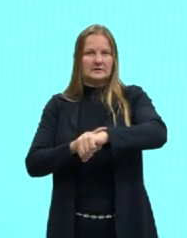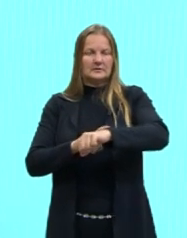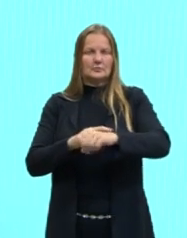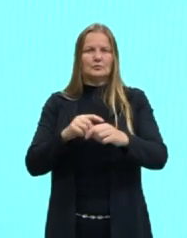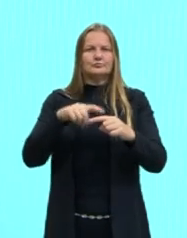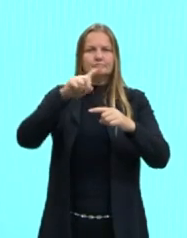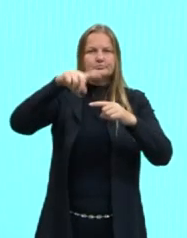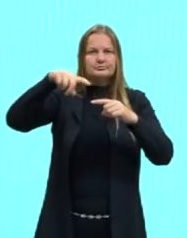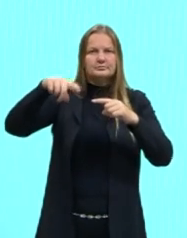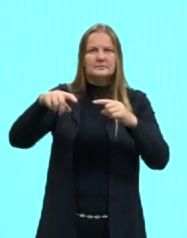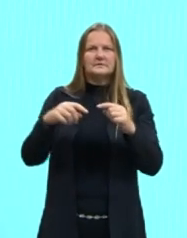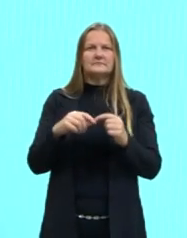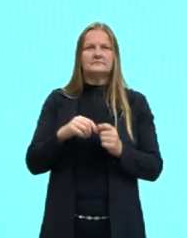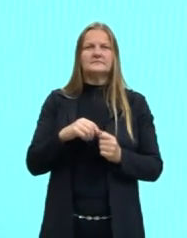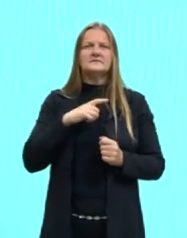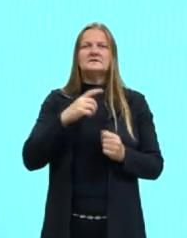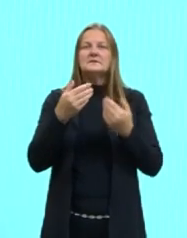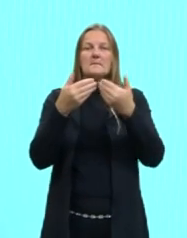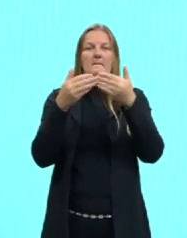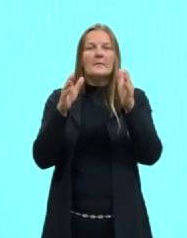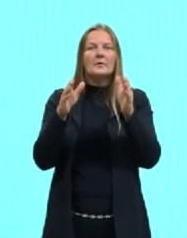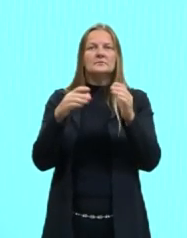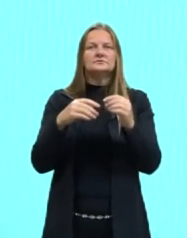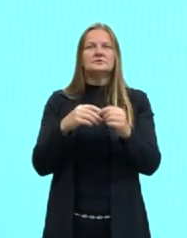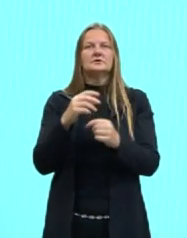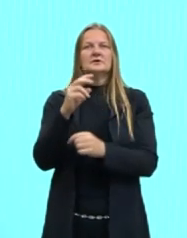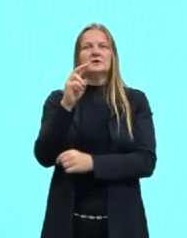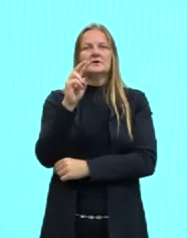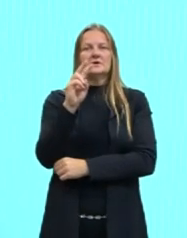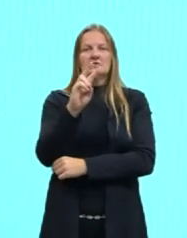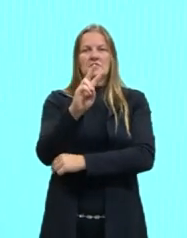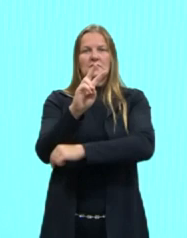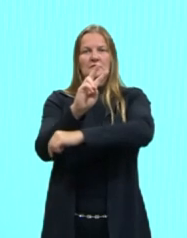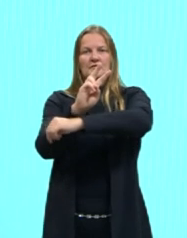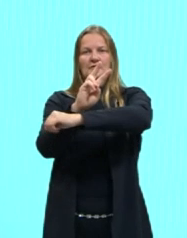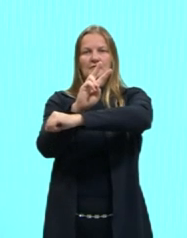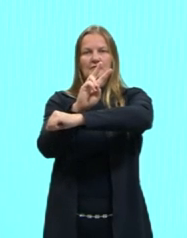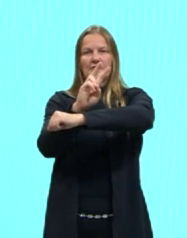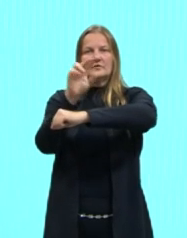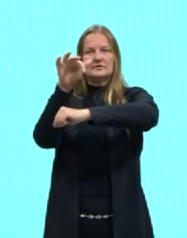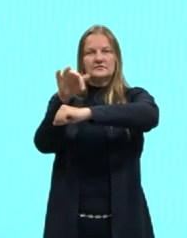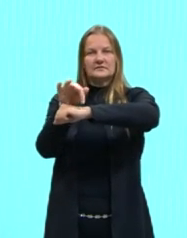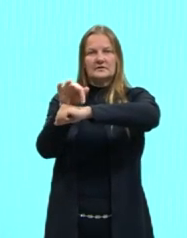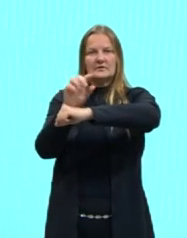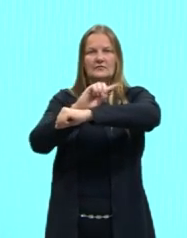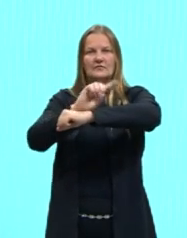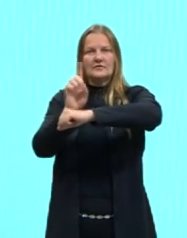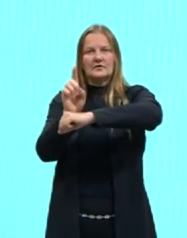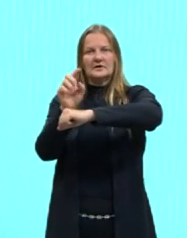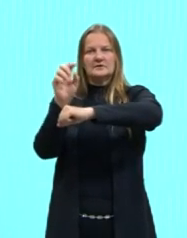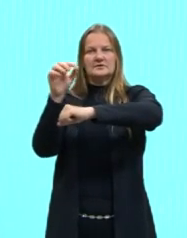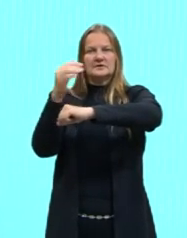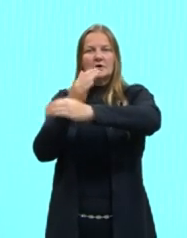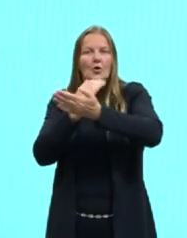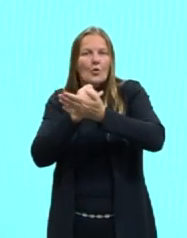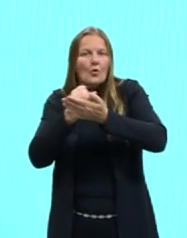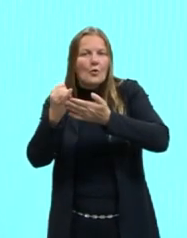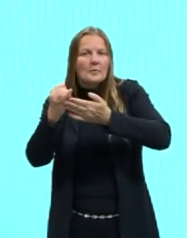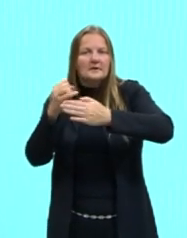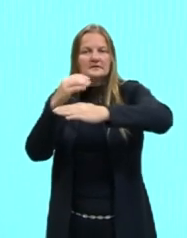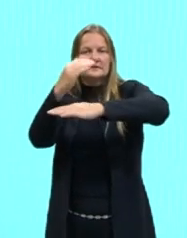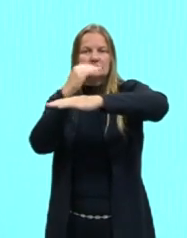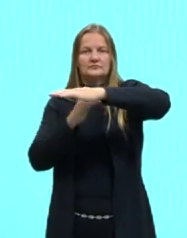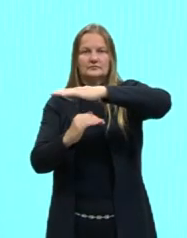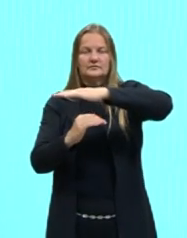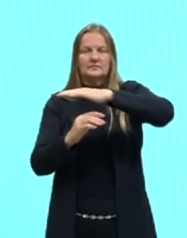variação, a gente sempre pode abrir esses termos, como velocidade final, velocidade inicial. Tempo final